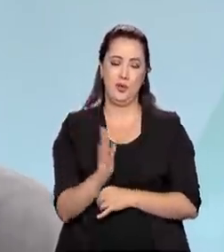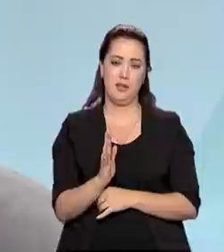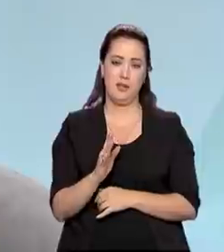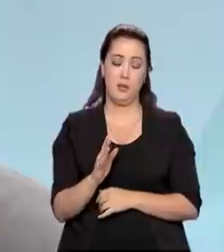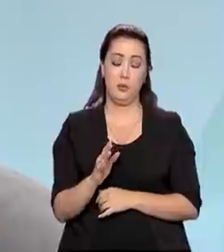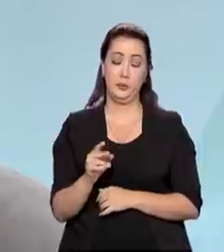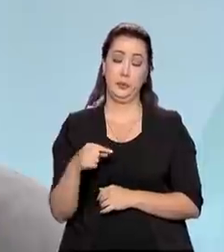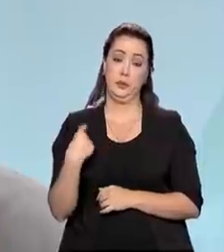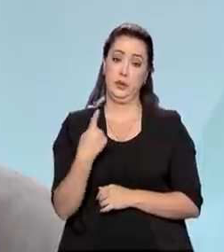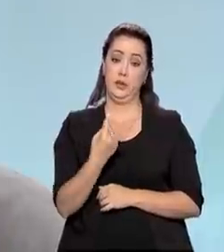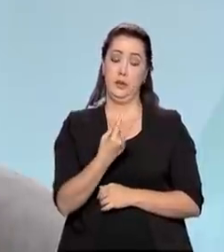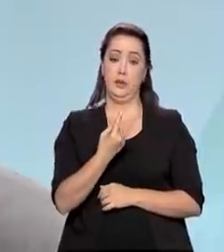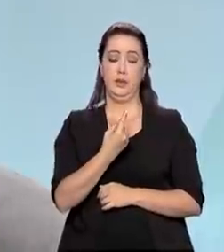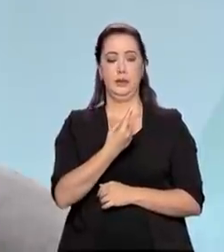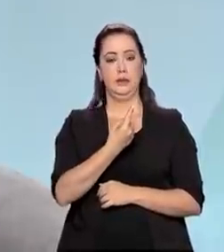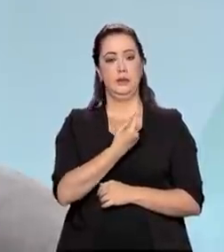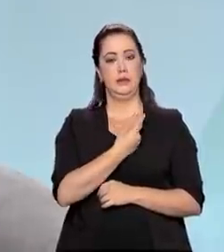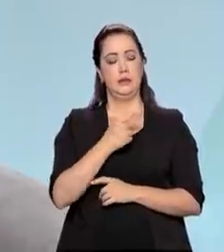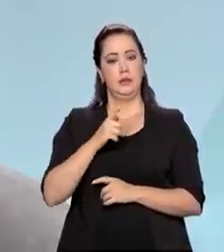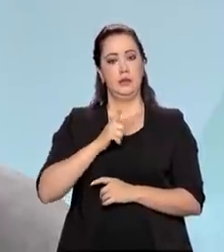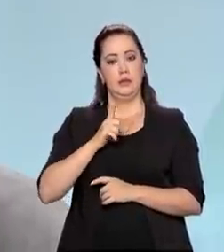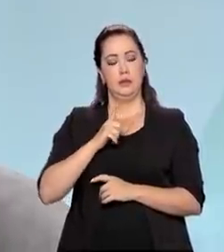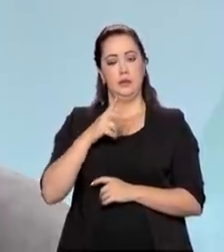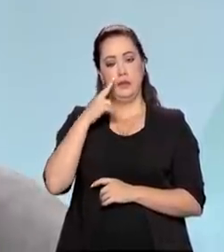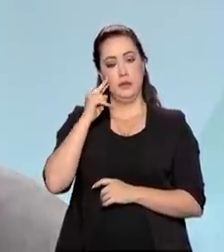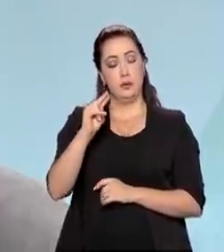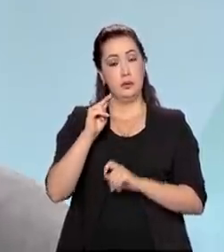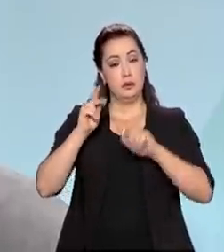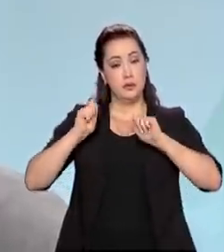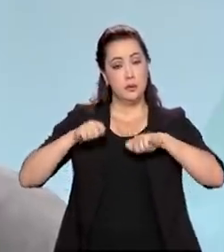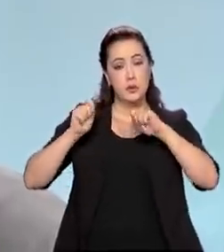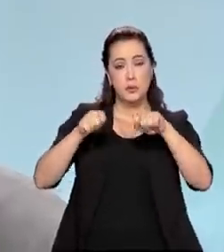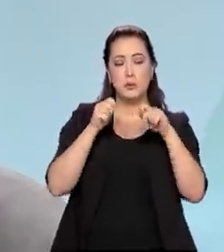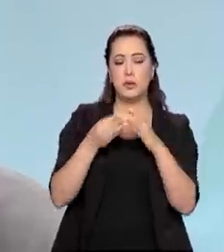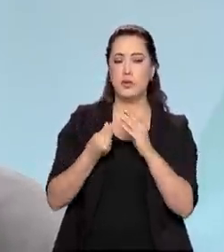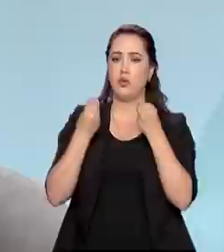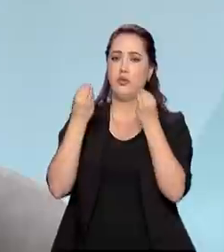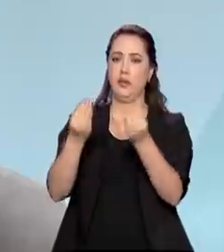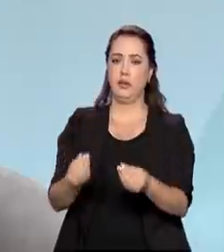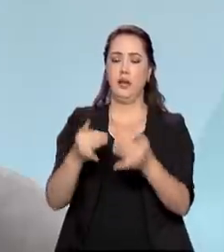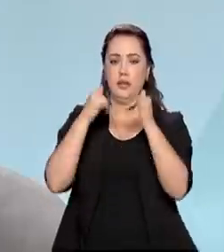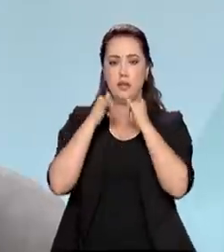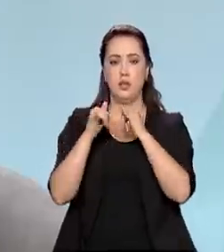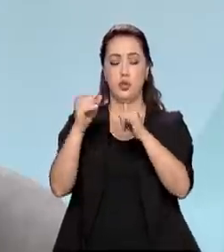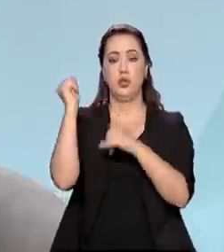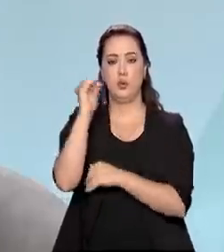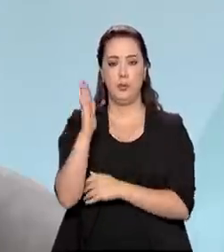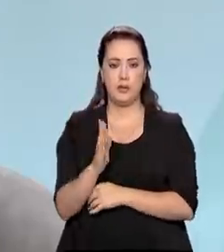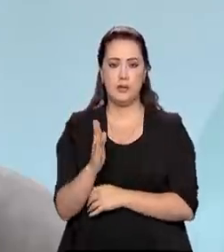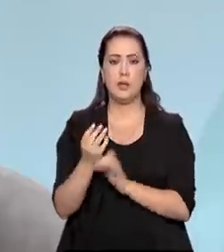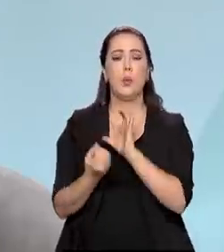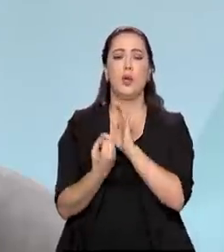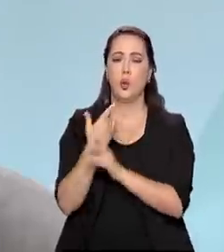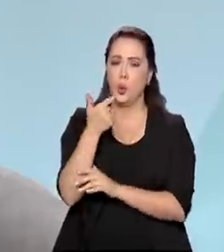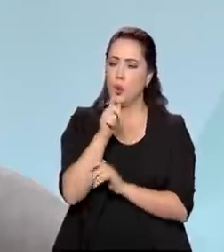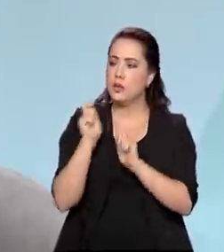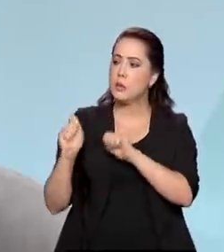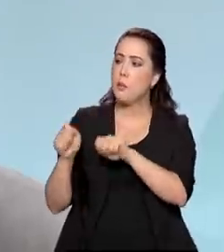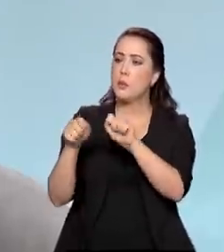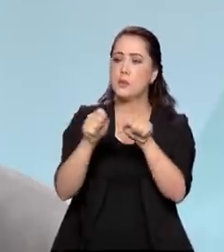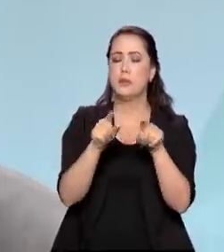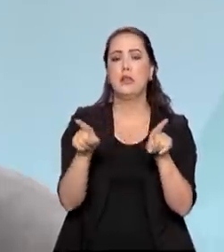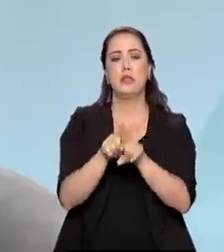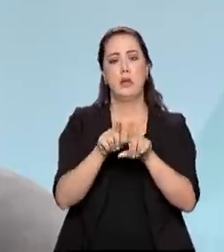no atendimento às demandas de energia elétrica do Brasil, surgiram outras fontes, também